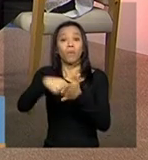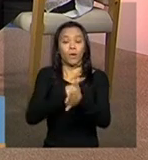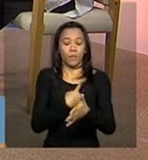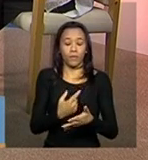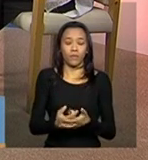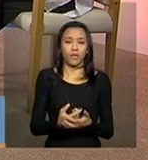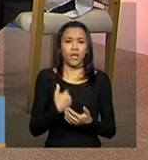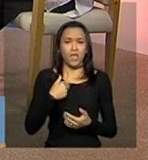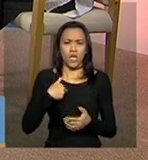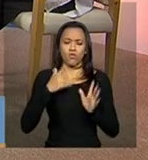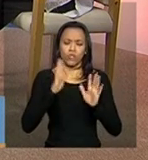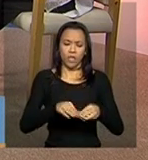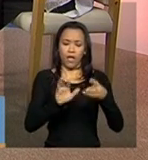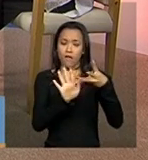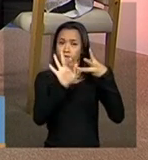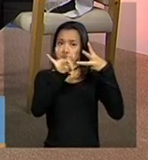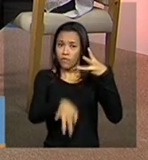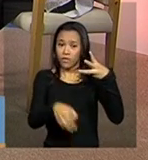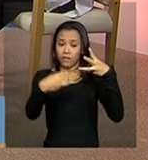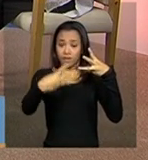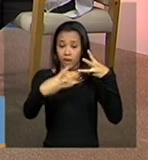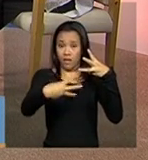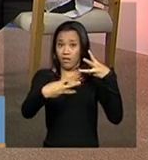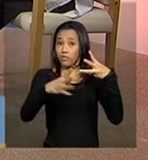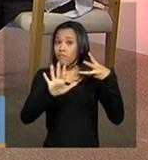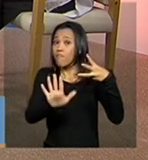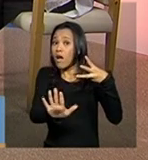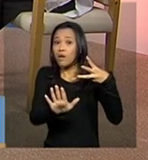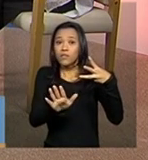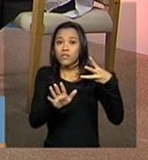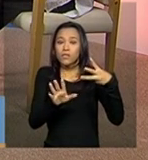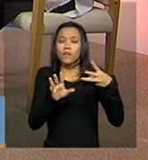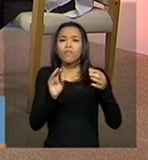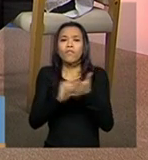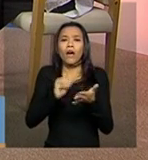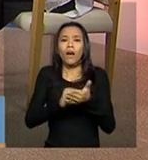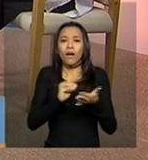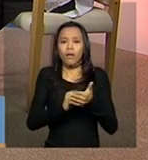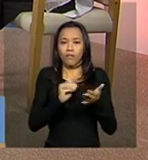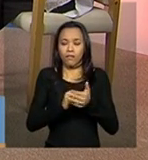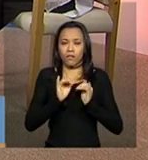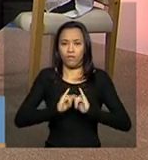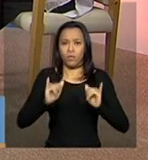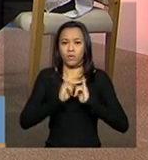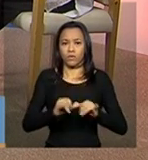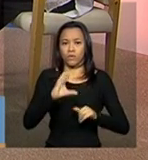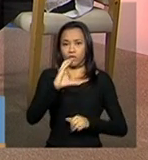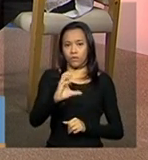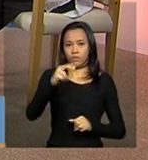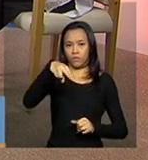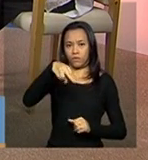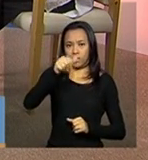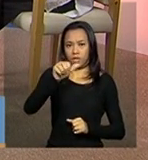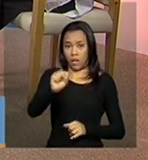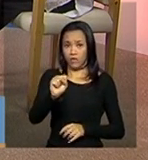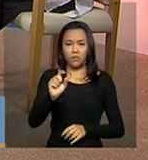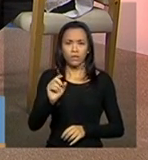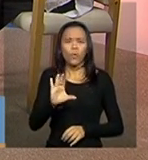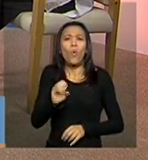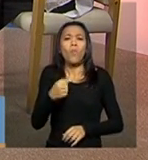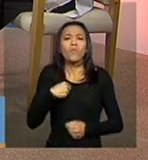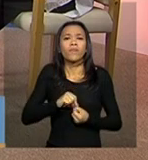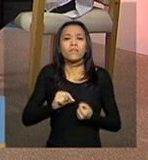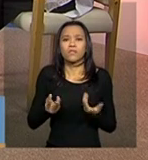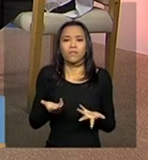finalizei a sessão 3, mas não terminei o preenchimento do Quineas. Como devo proceder? Essa questão de